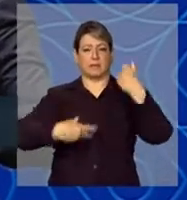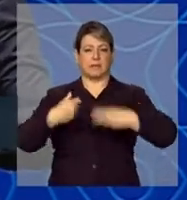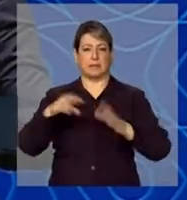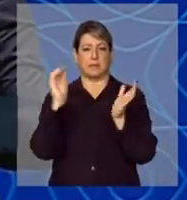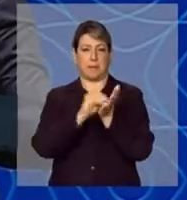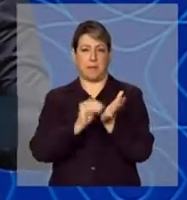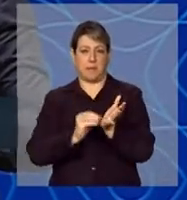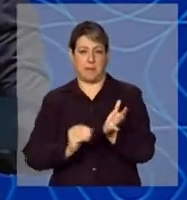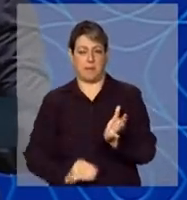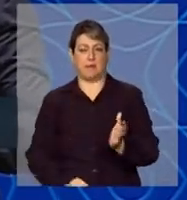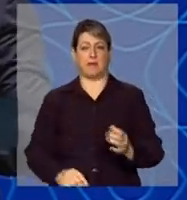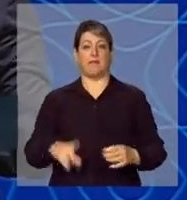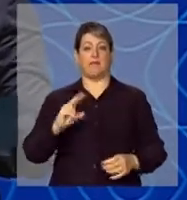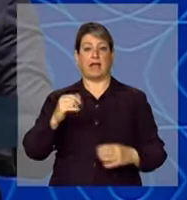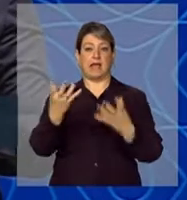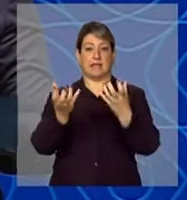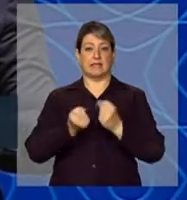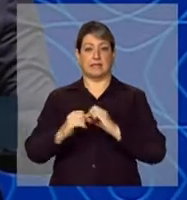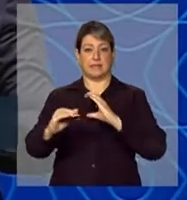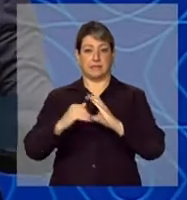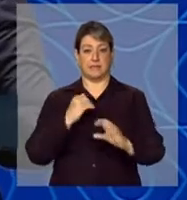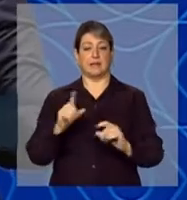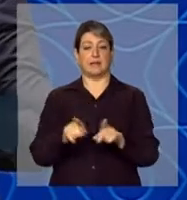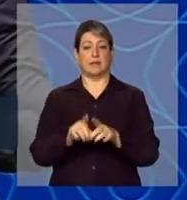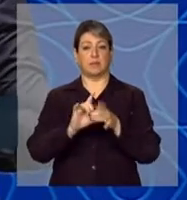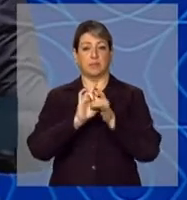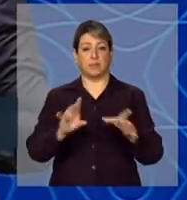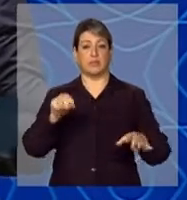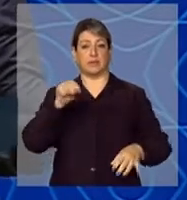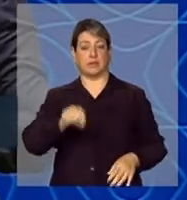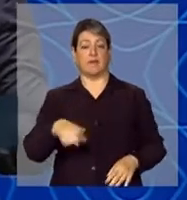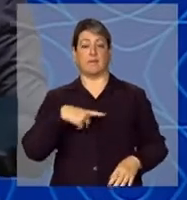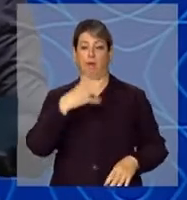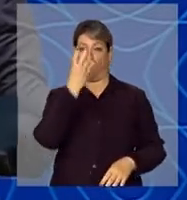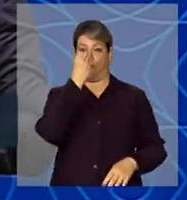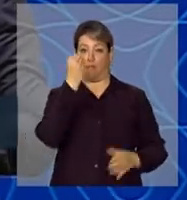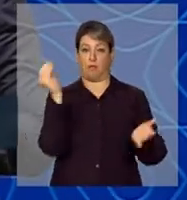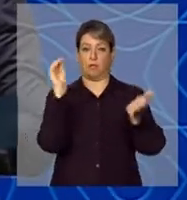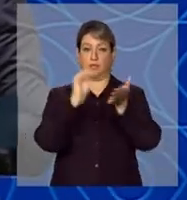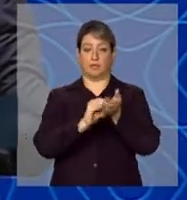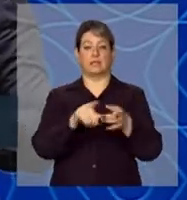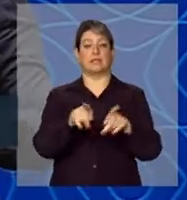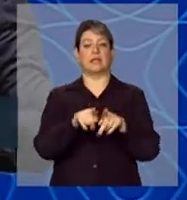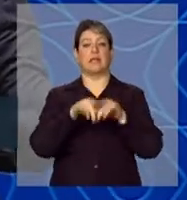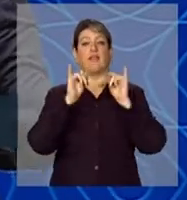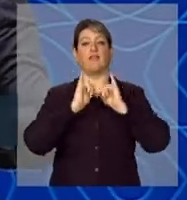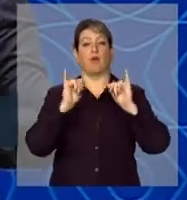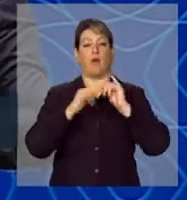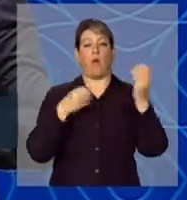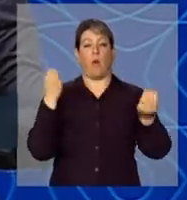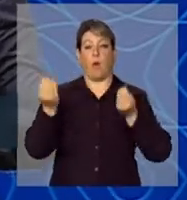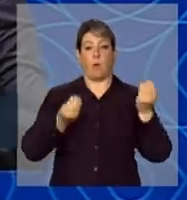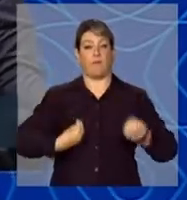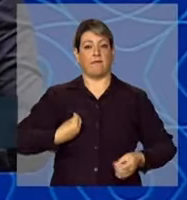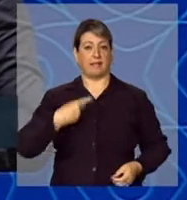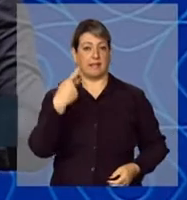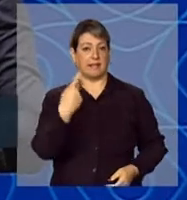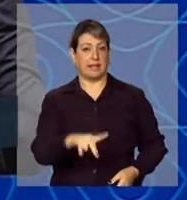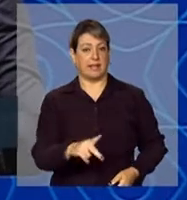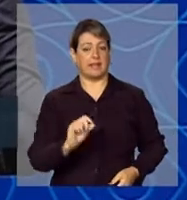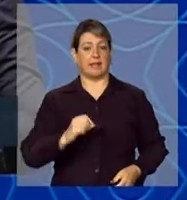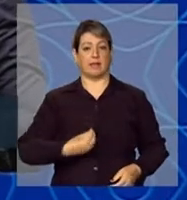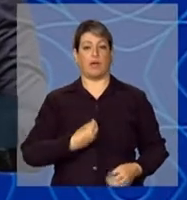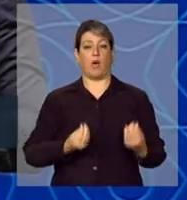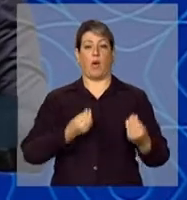-mail e vai desbloquear essa conta, que vai ter a foto do perfil e também informações, como dados pessoais, formação